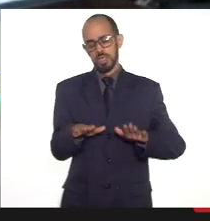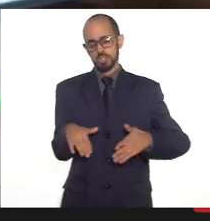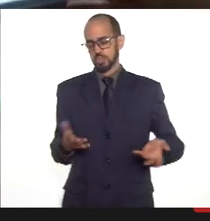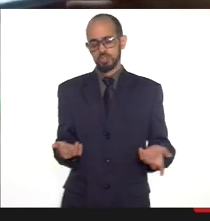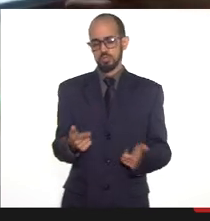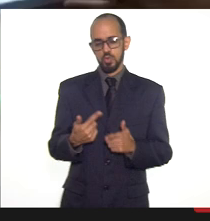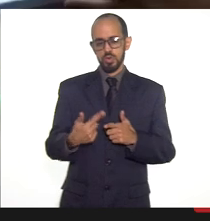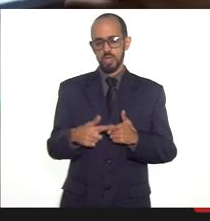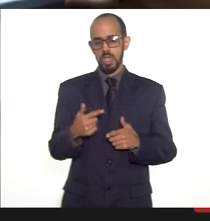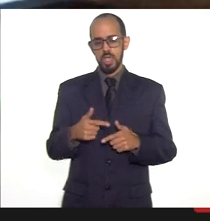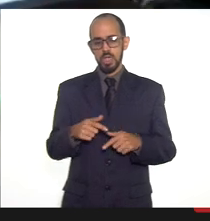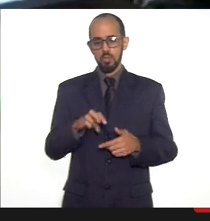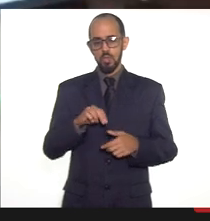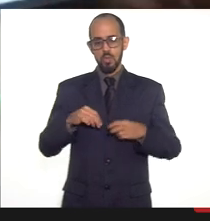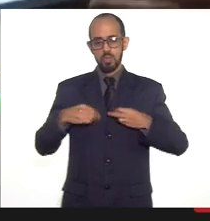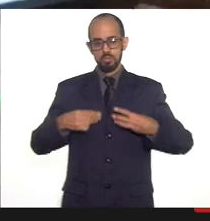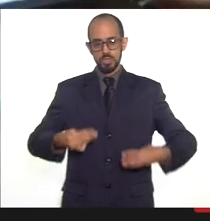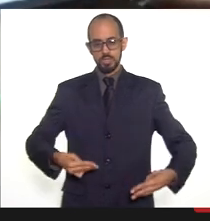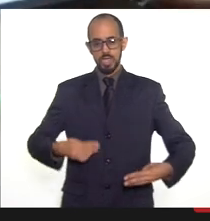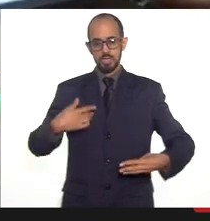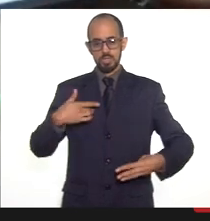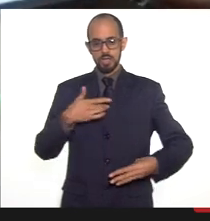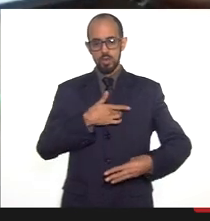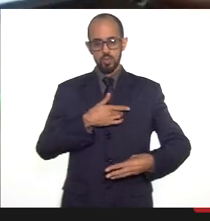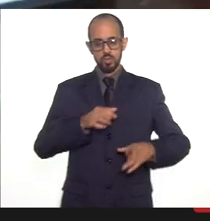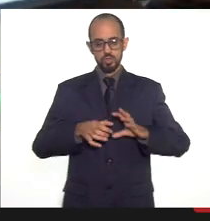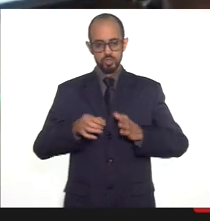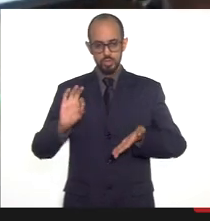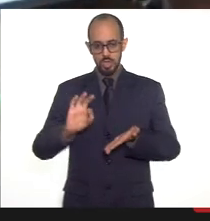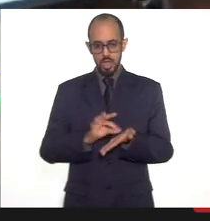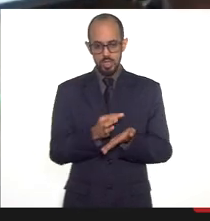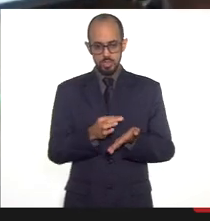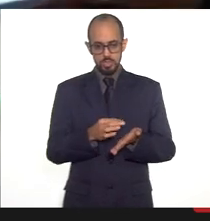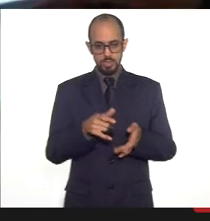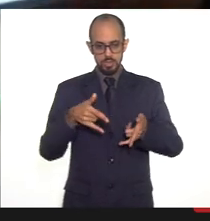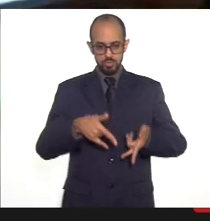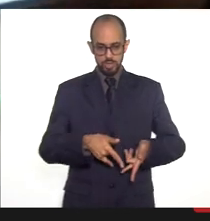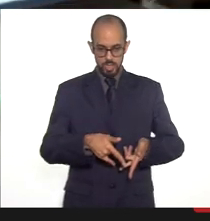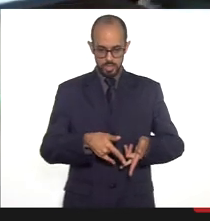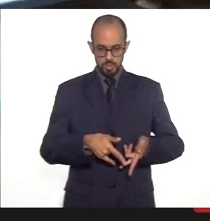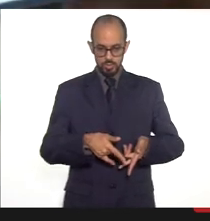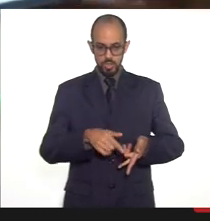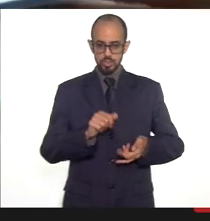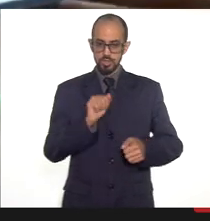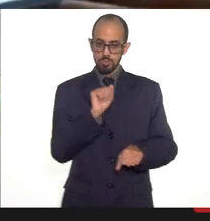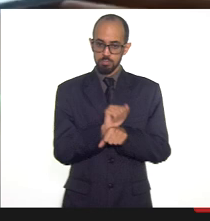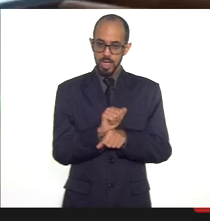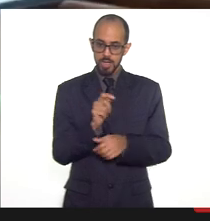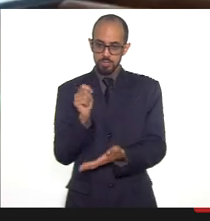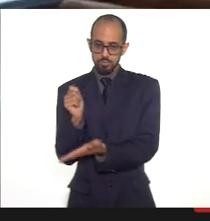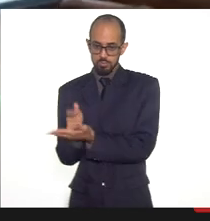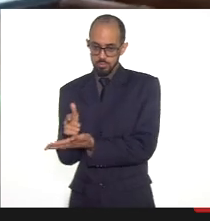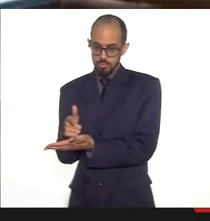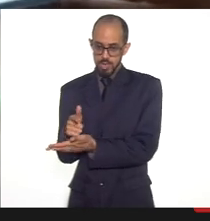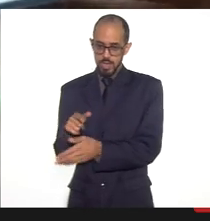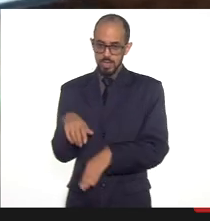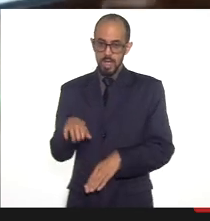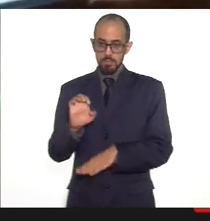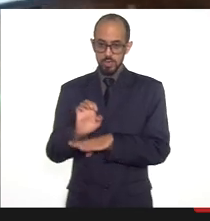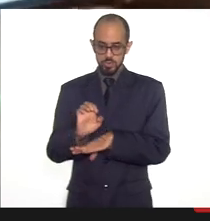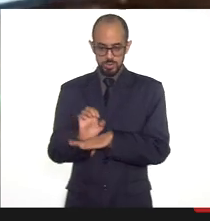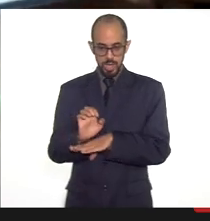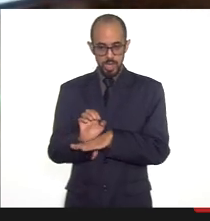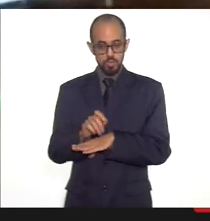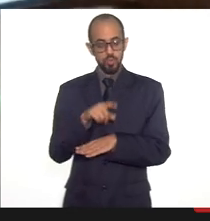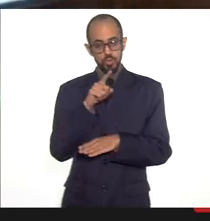a medida que o Ministério da Saúde vem habilitando os leitos covid desses municípios a gente deixa de financiar pelo Estado e esse financiamento passa a ser federal para não ter